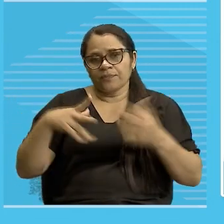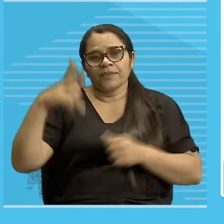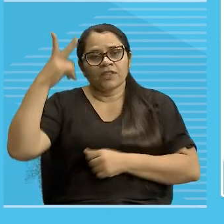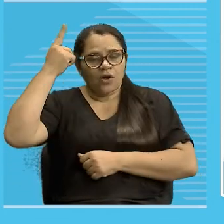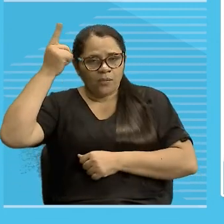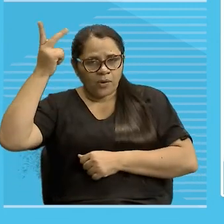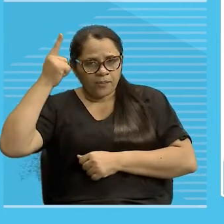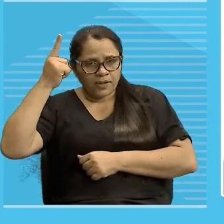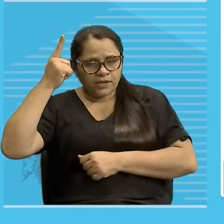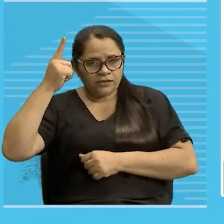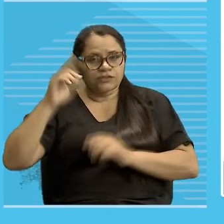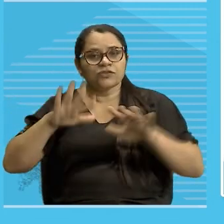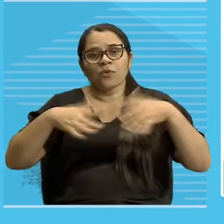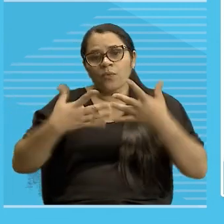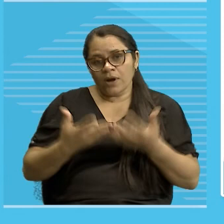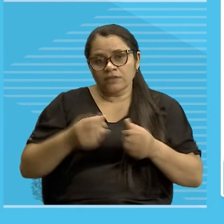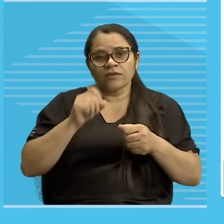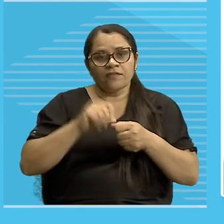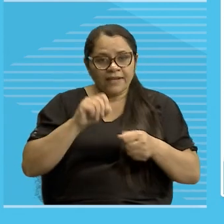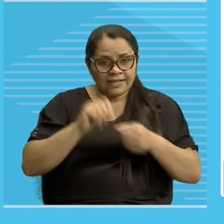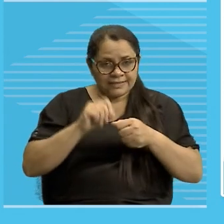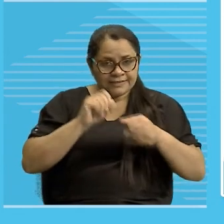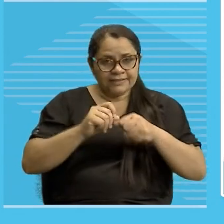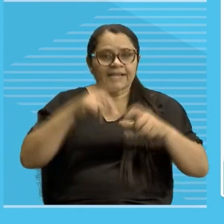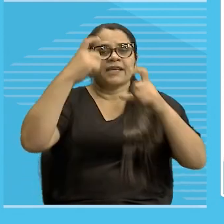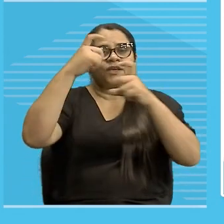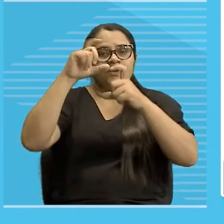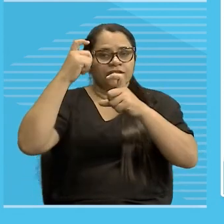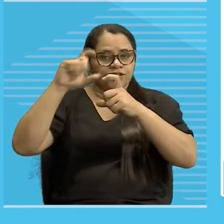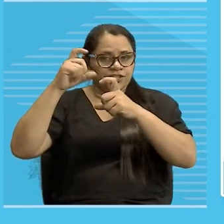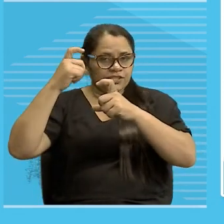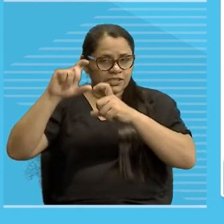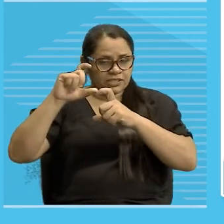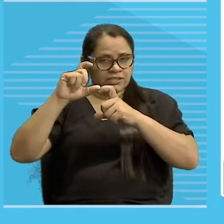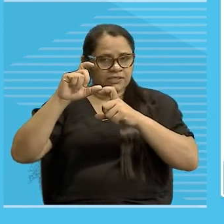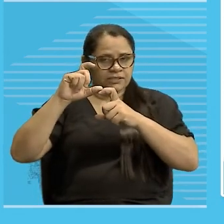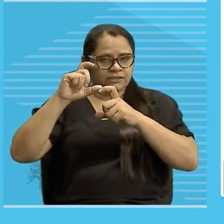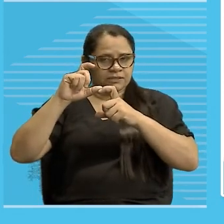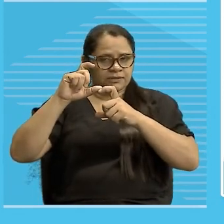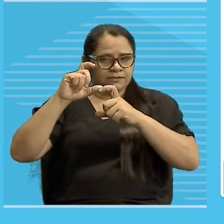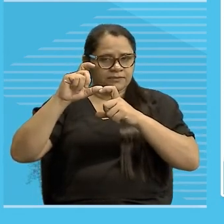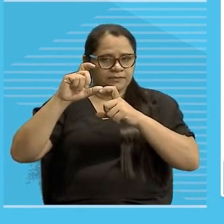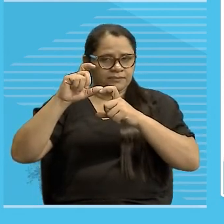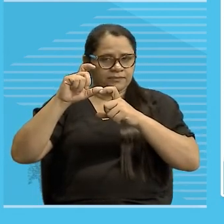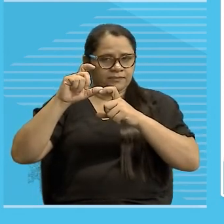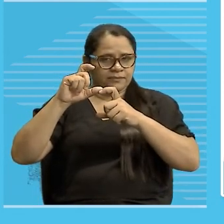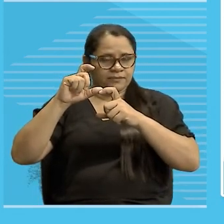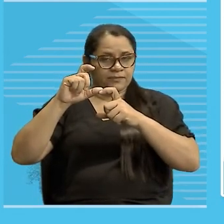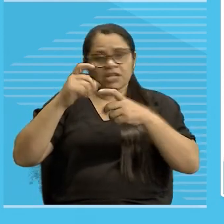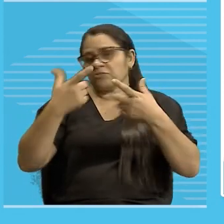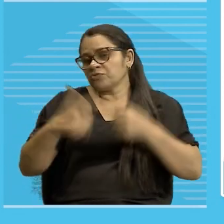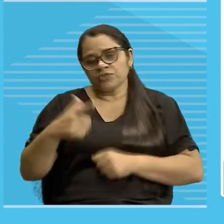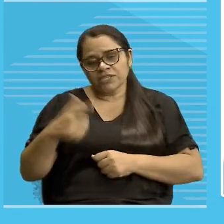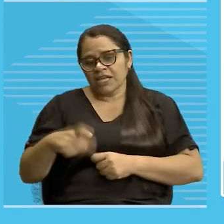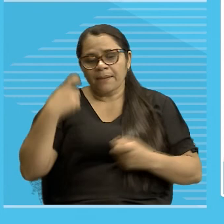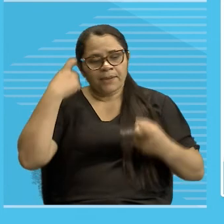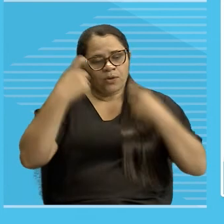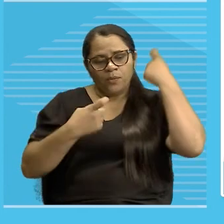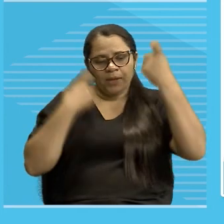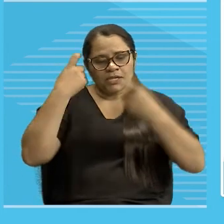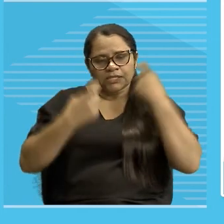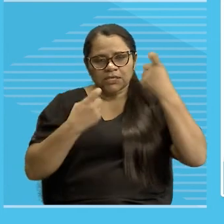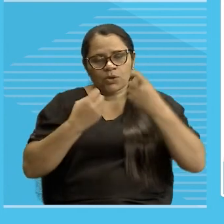eles vão construir, os quadrinistas, né, os elaboradores de tirinhas, vão construí-las, eles não têm essa preocupação, forte, tá,